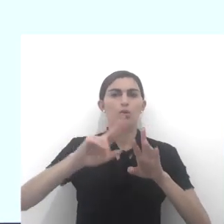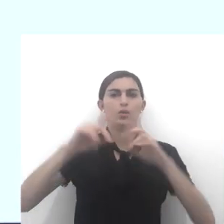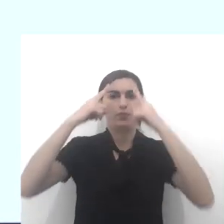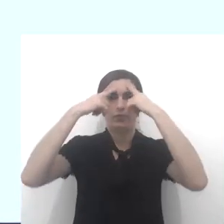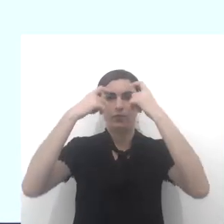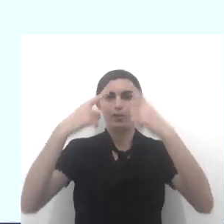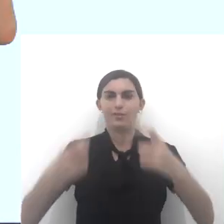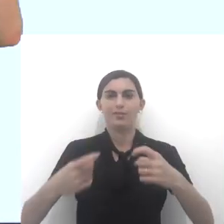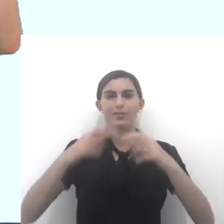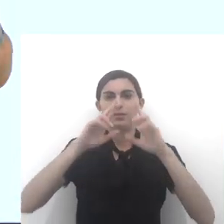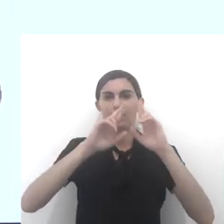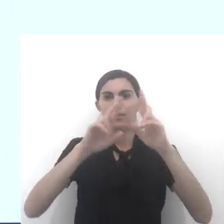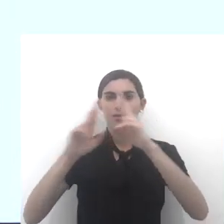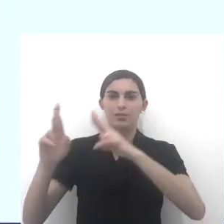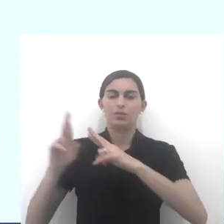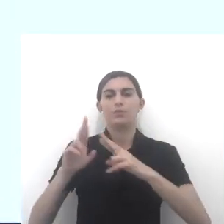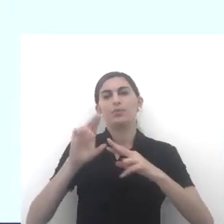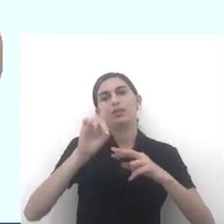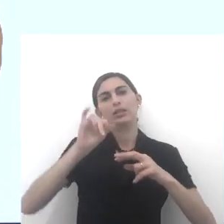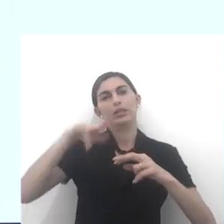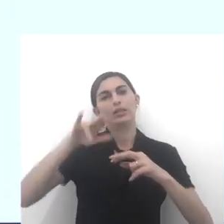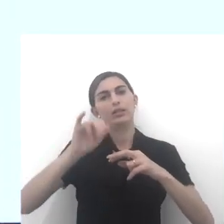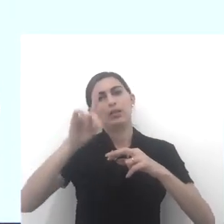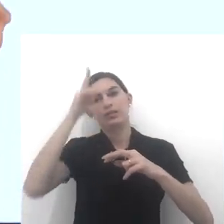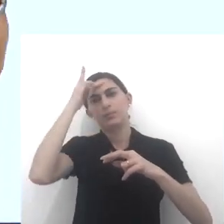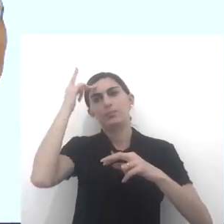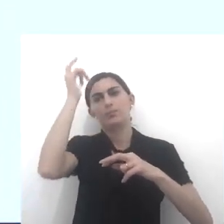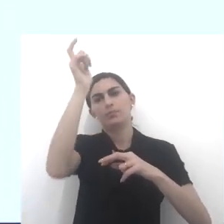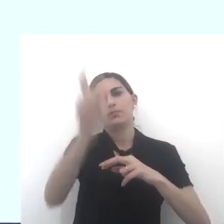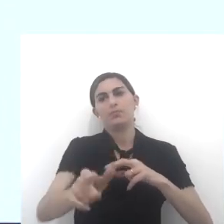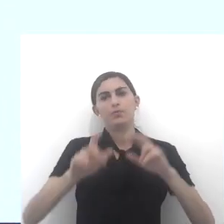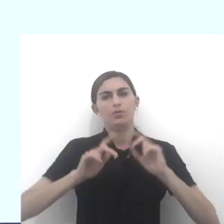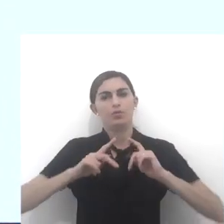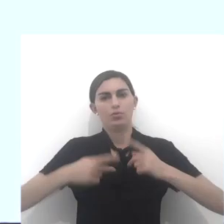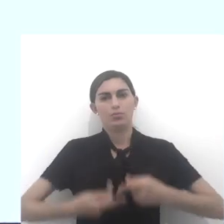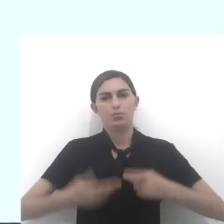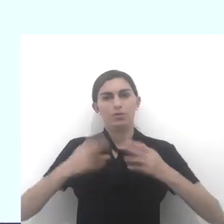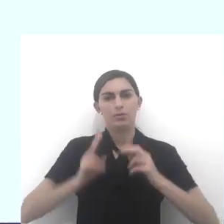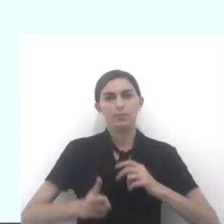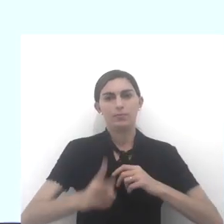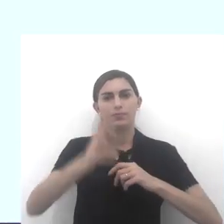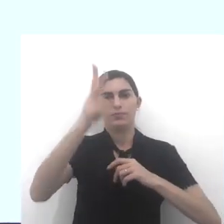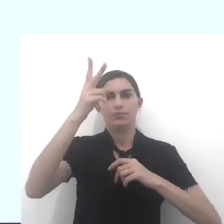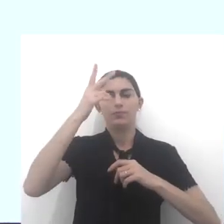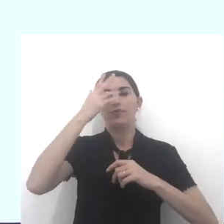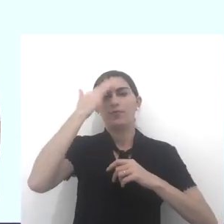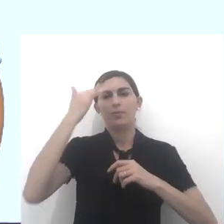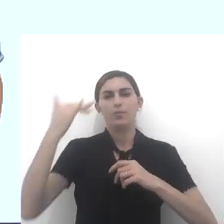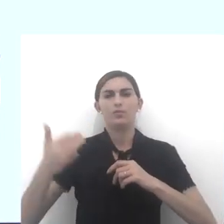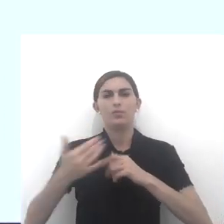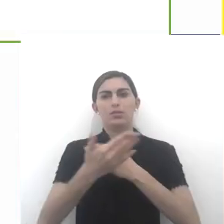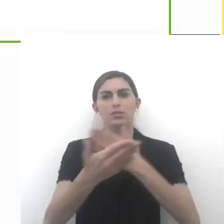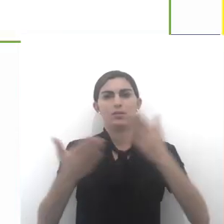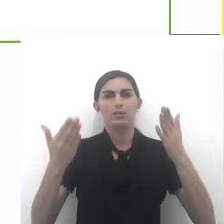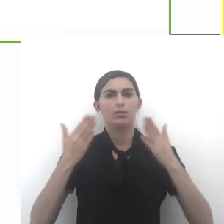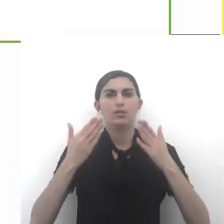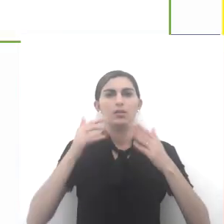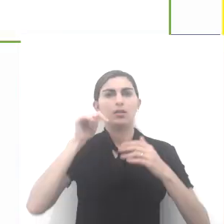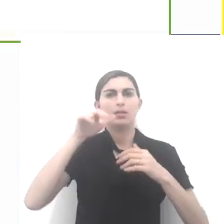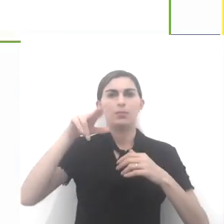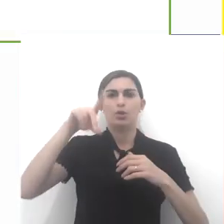violência, o respeito e a dignidade da pessoa humana. Vamos adiante, uma bem famosa